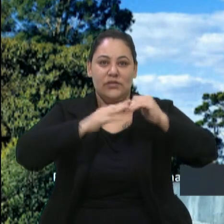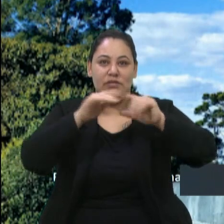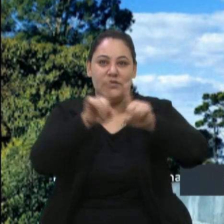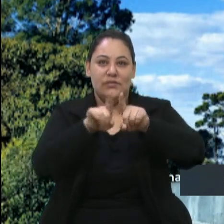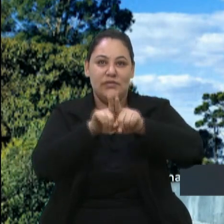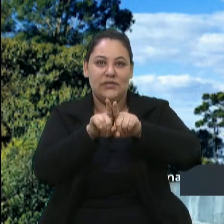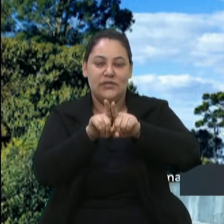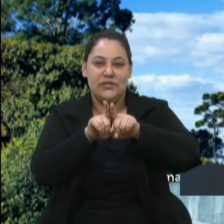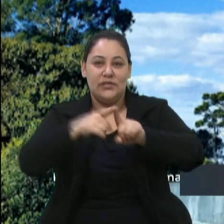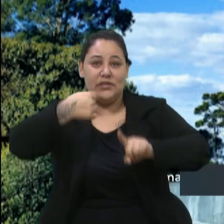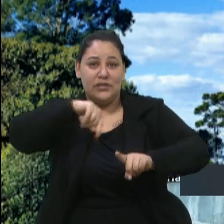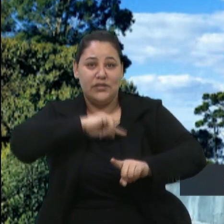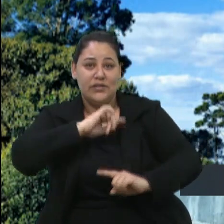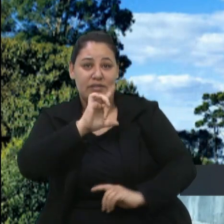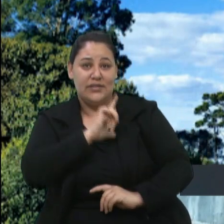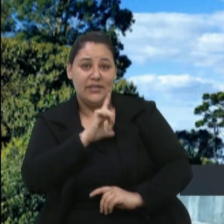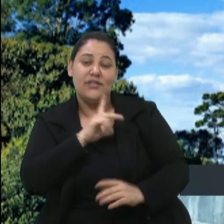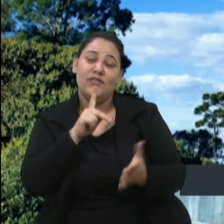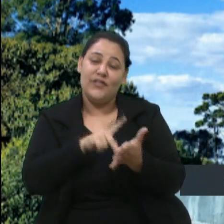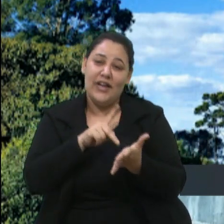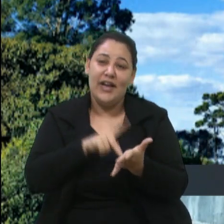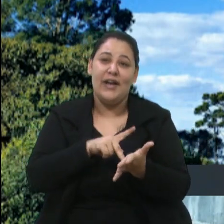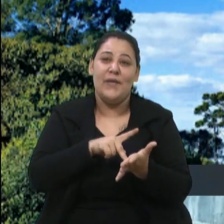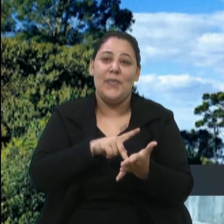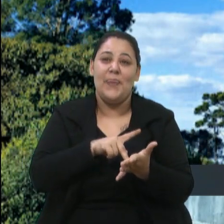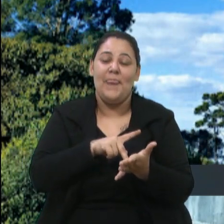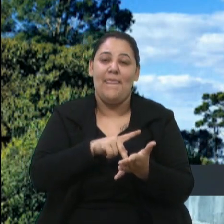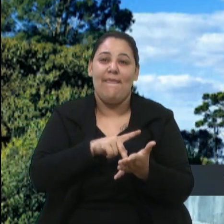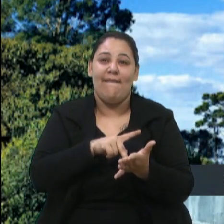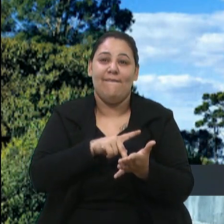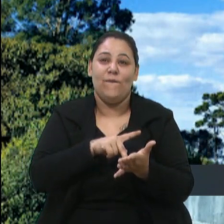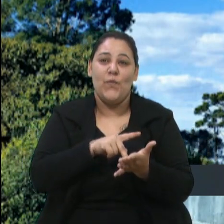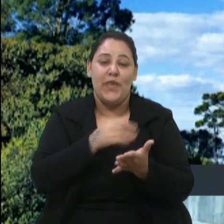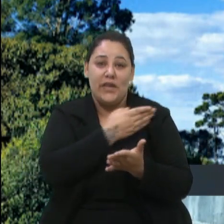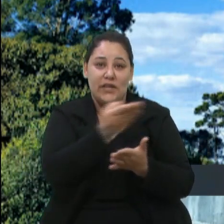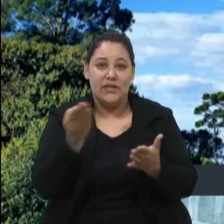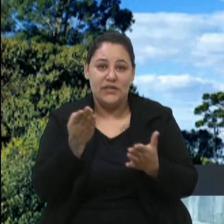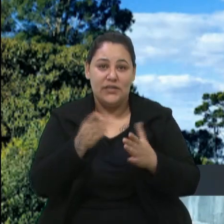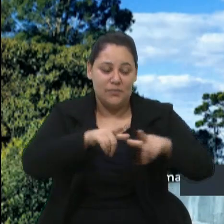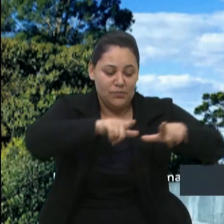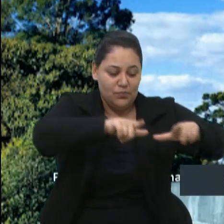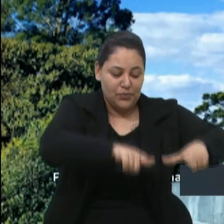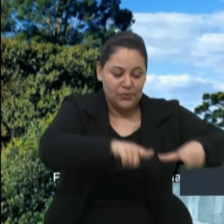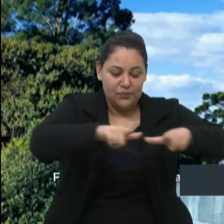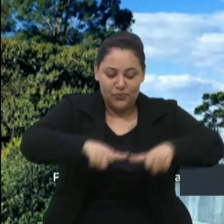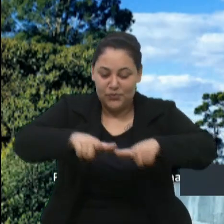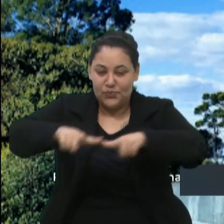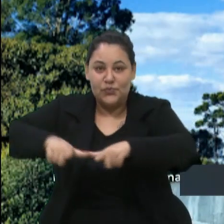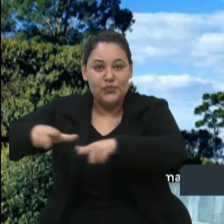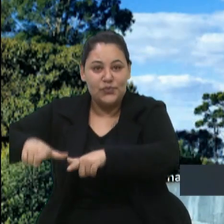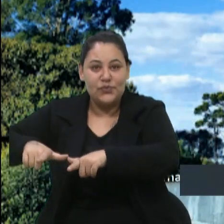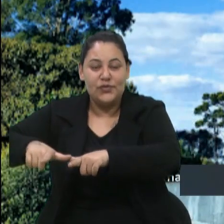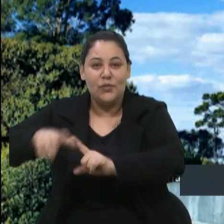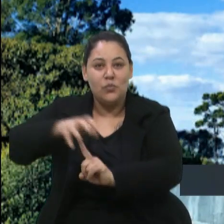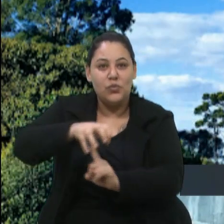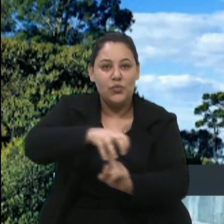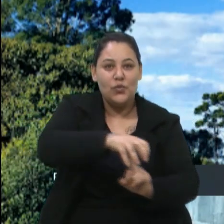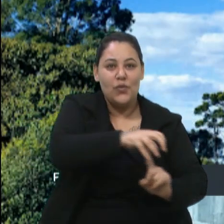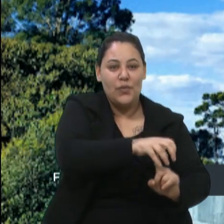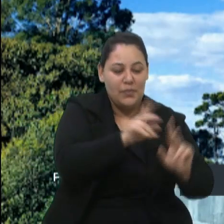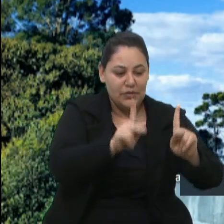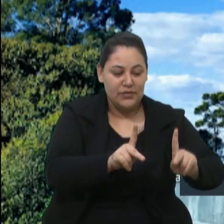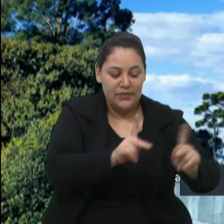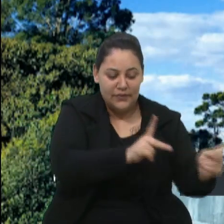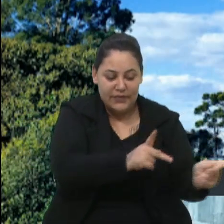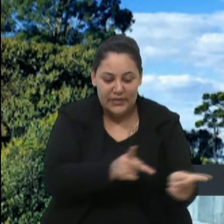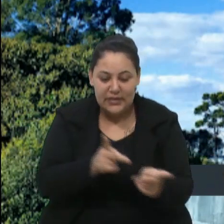que a gente tenha, de fato, esses guichês, poderia ser um local onde as pessoas estarão